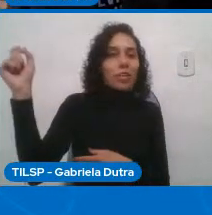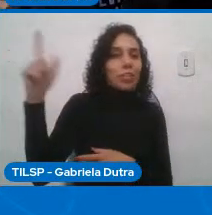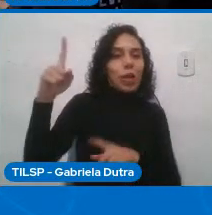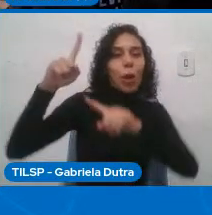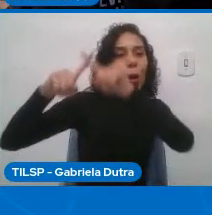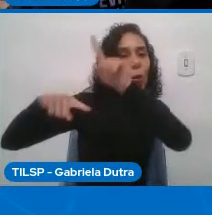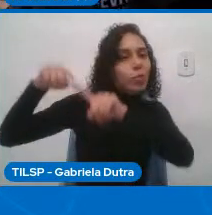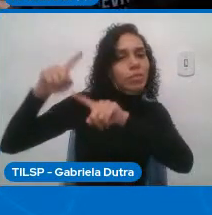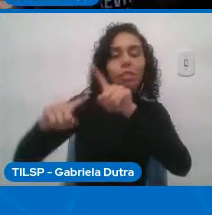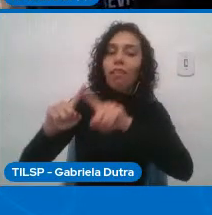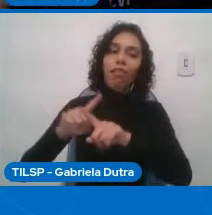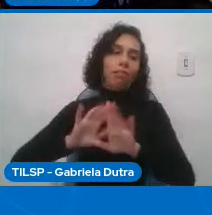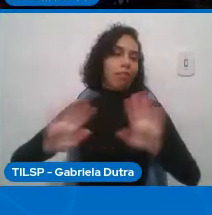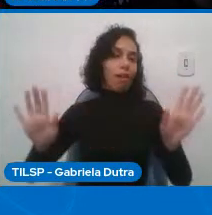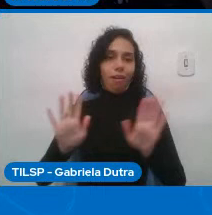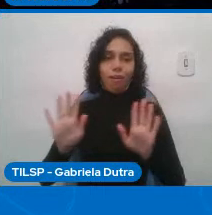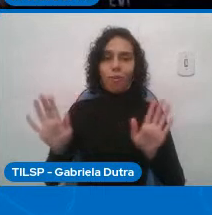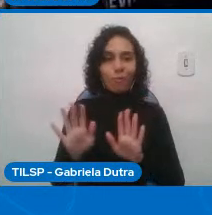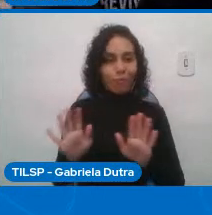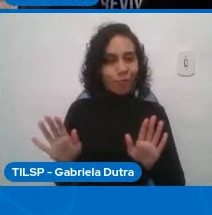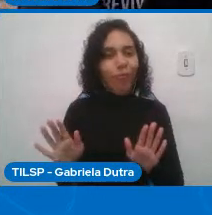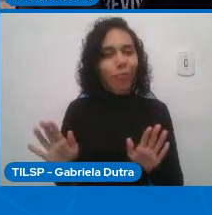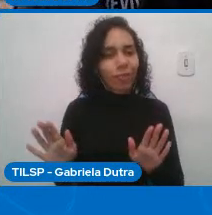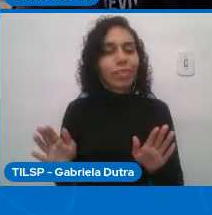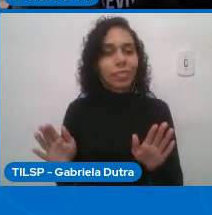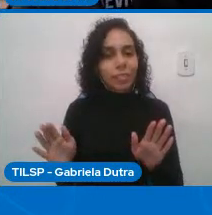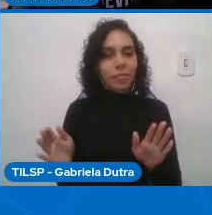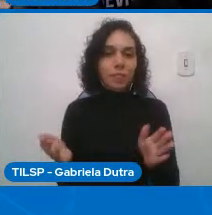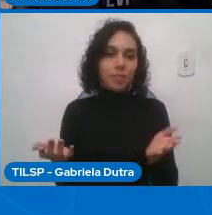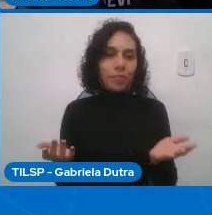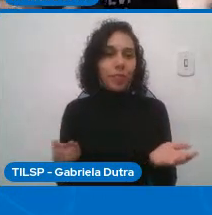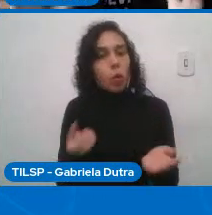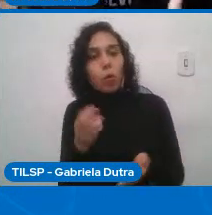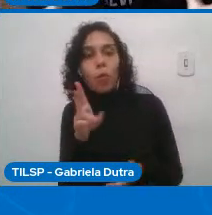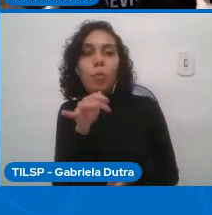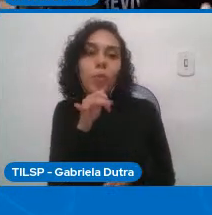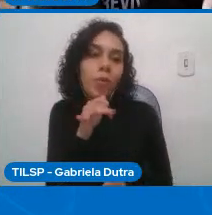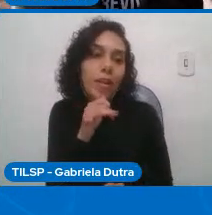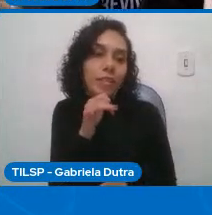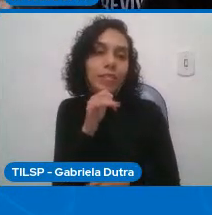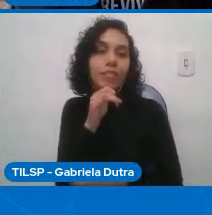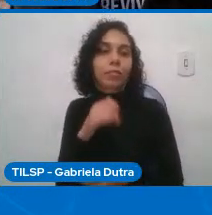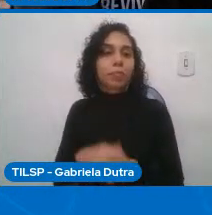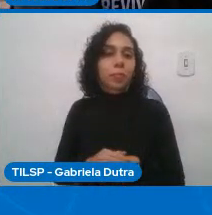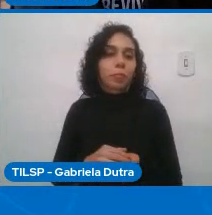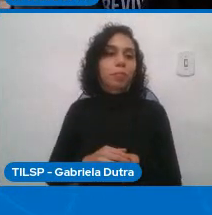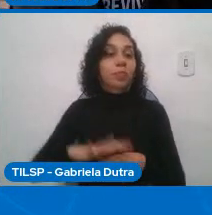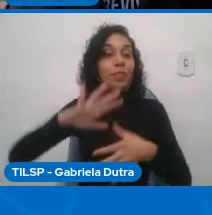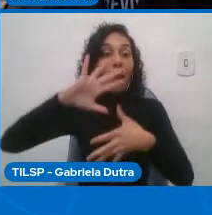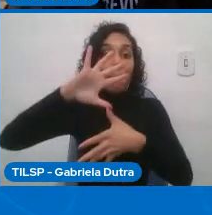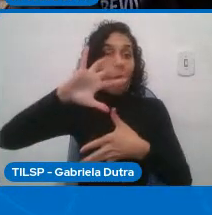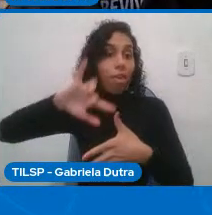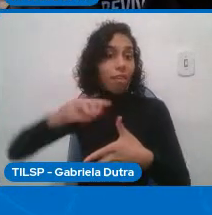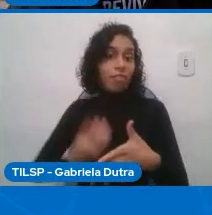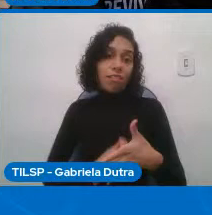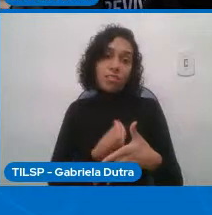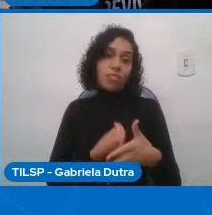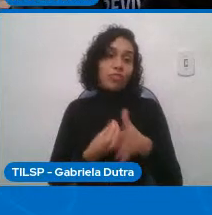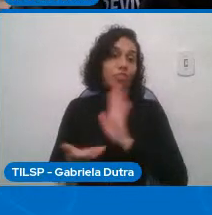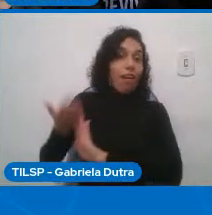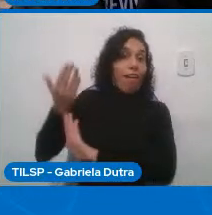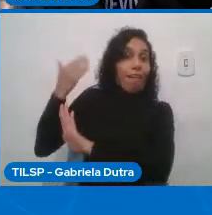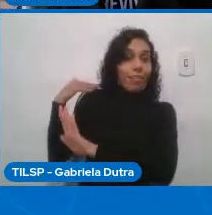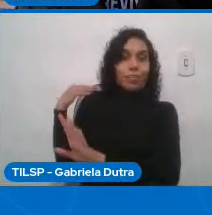América que já existia antes de ser descoberta a tecnologia e ciência ela é feita por pessoas como nós